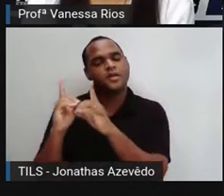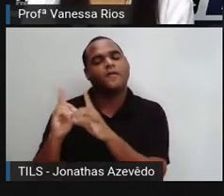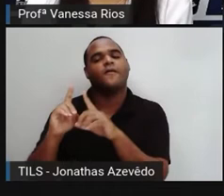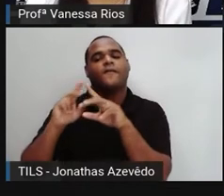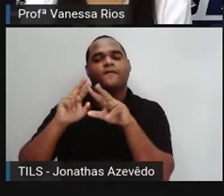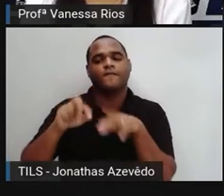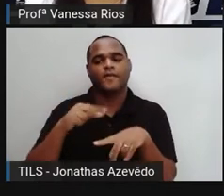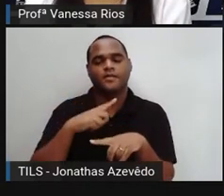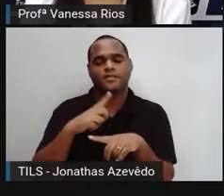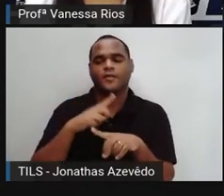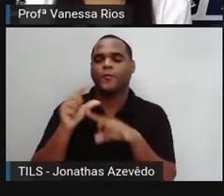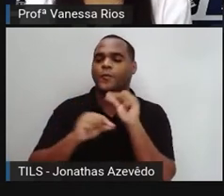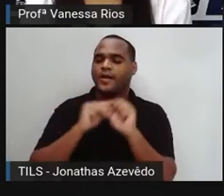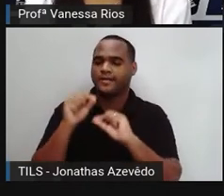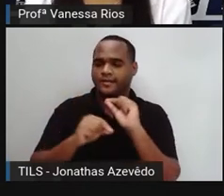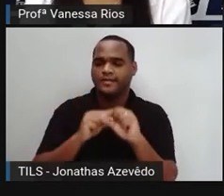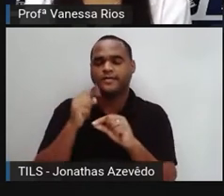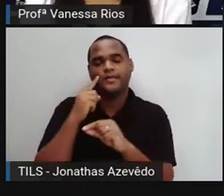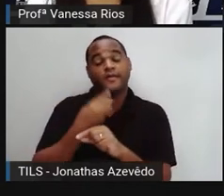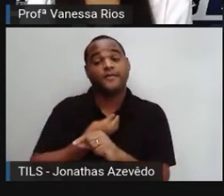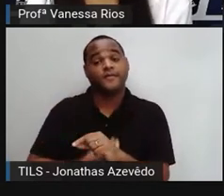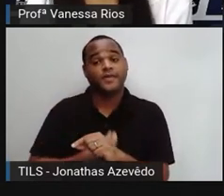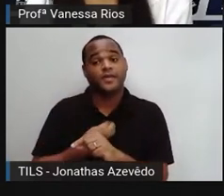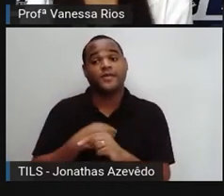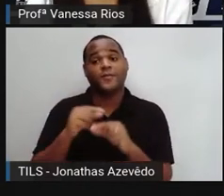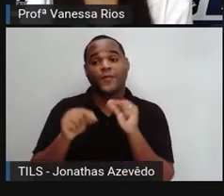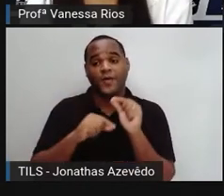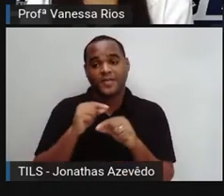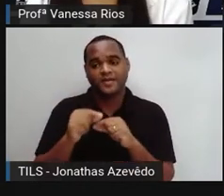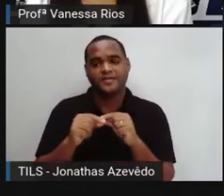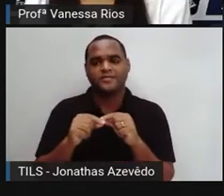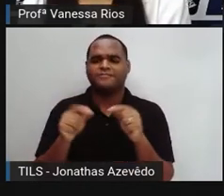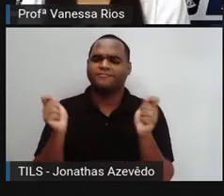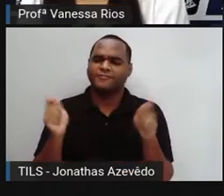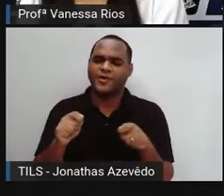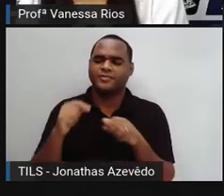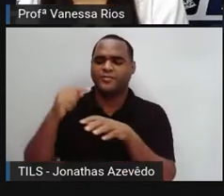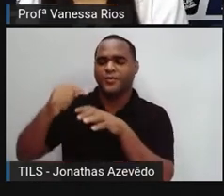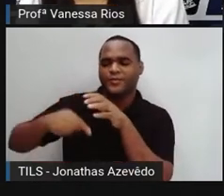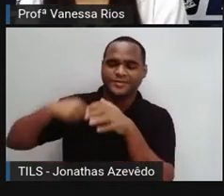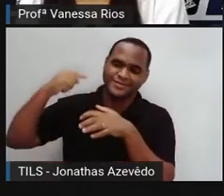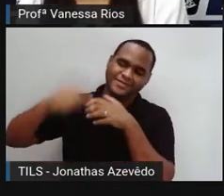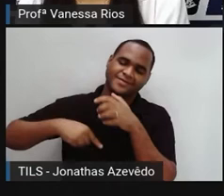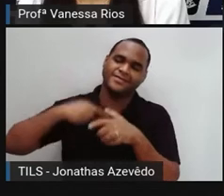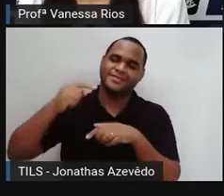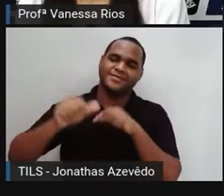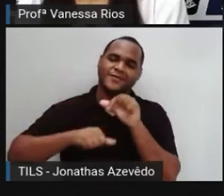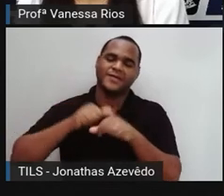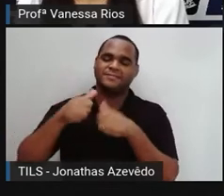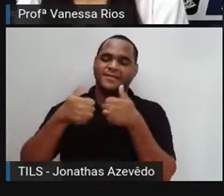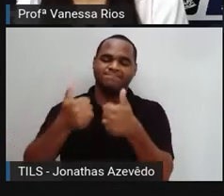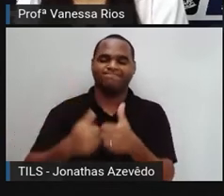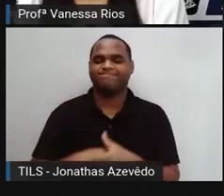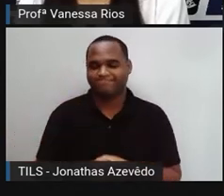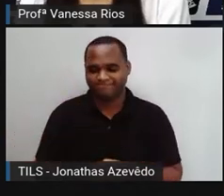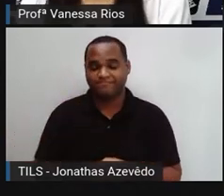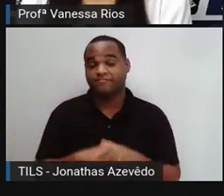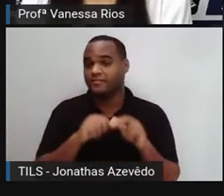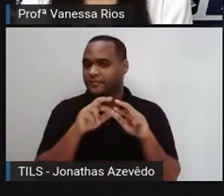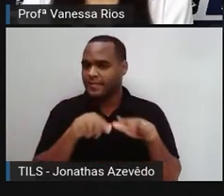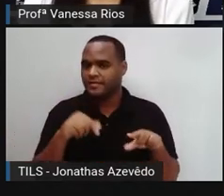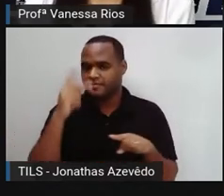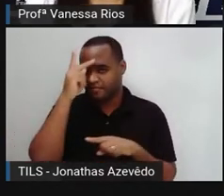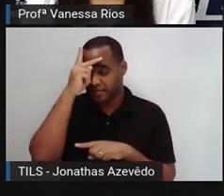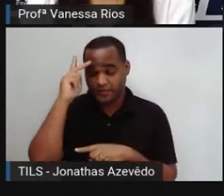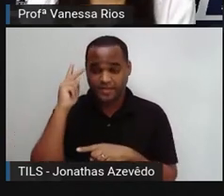acabam tendo aí uma presença de forma mundial. Porque, apesar de pessoas,